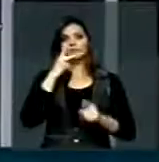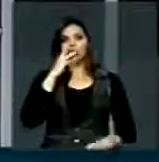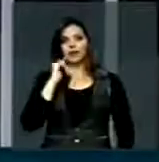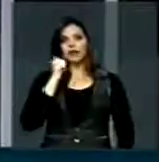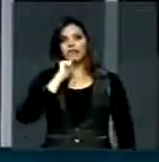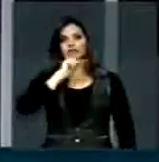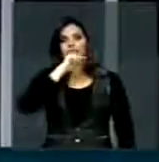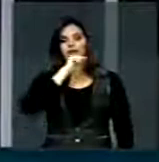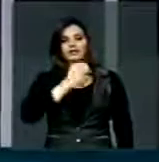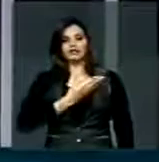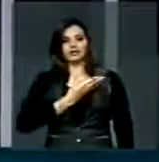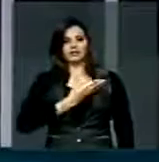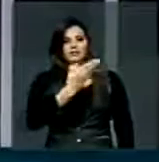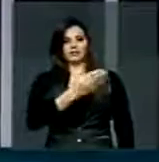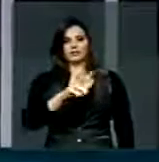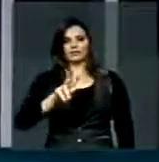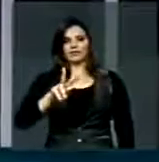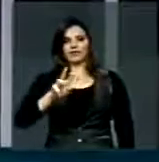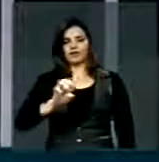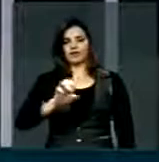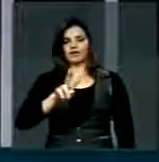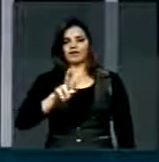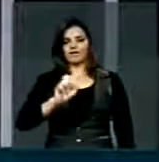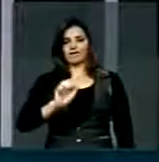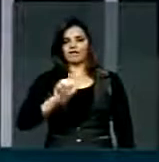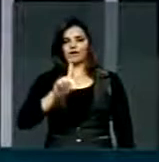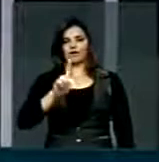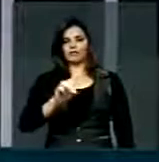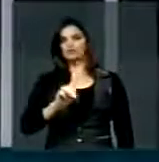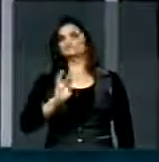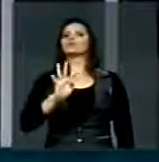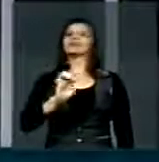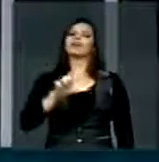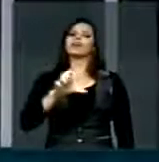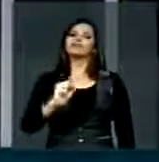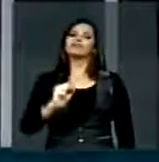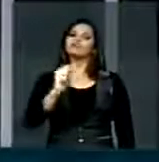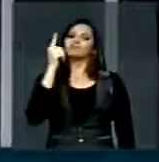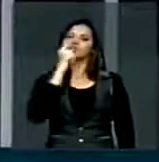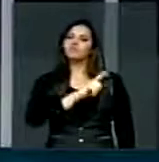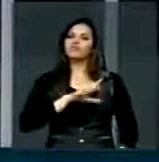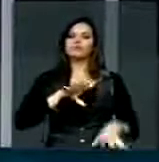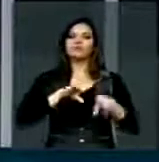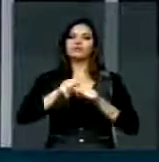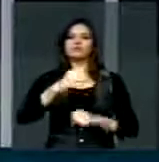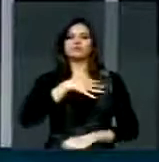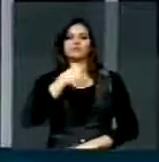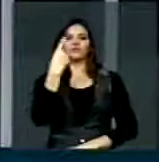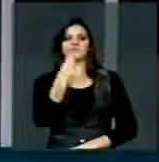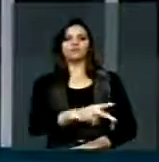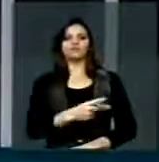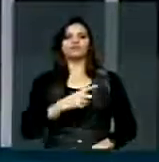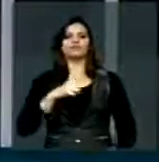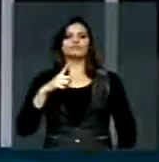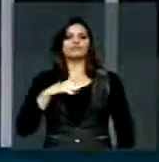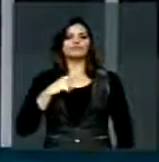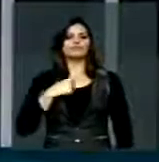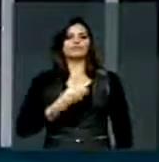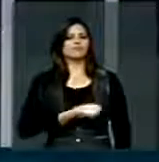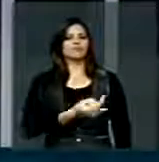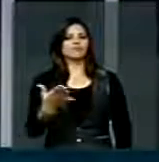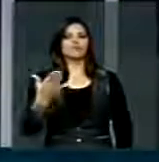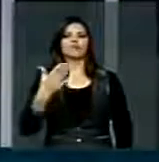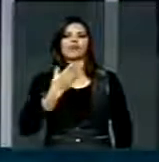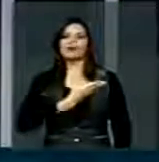especial ao meu amigo Evaldo Teles da Rocha, pela conquista, e acredito que será a primeira de muitas, e tenho certeza que meu